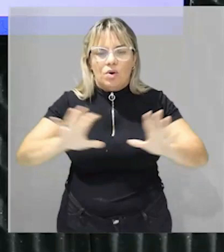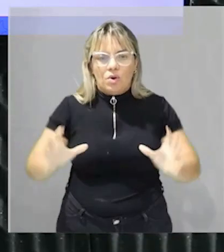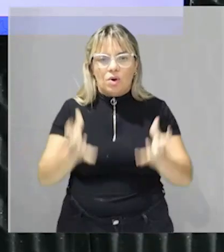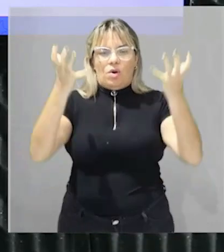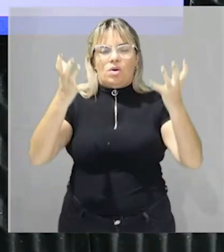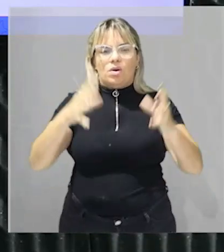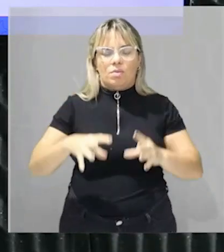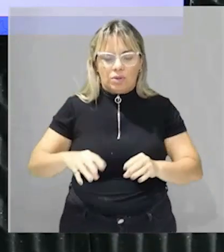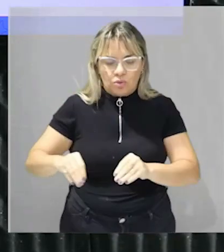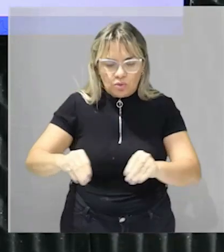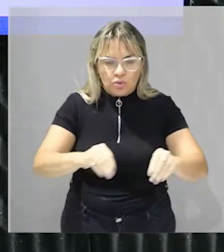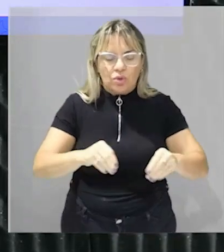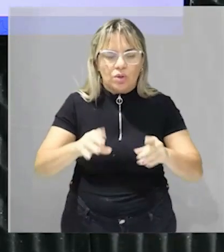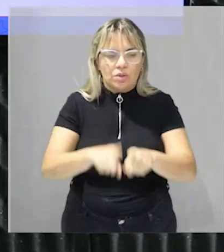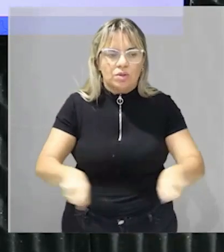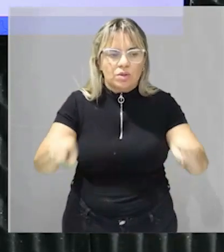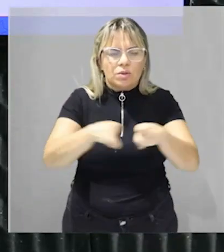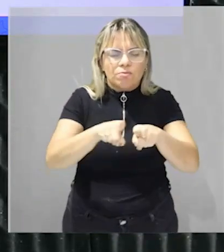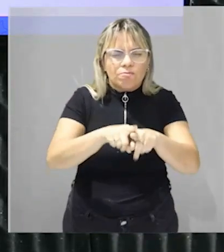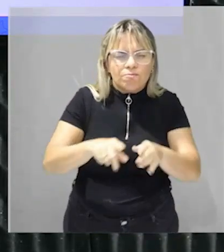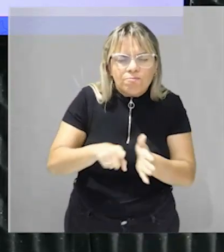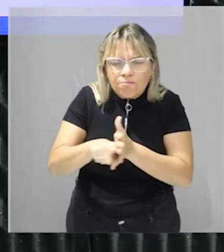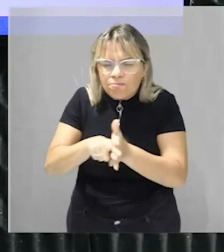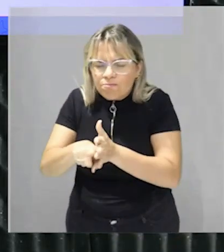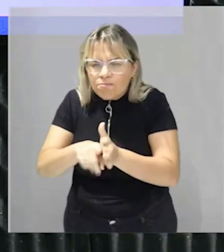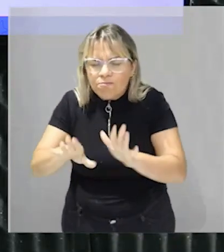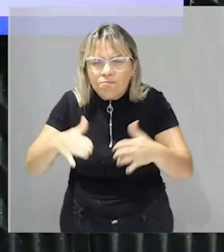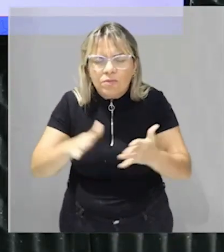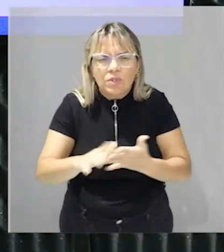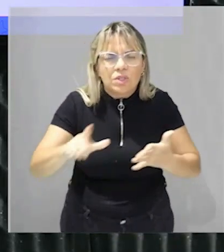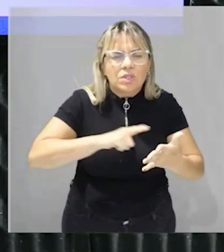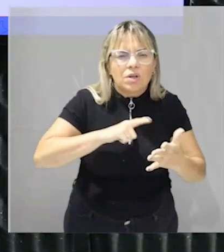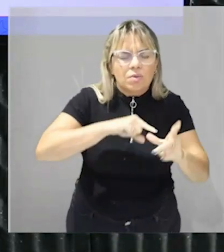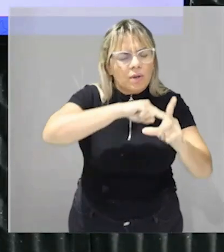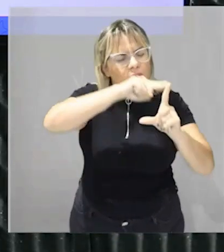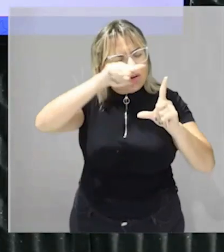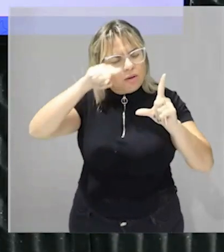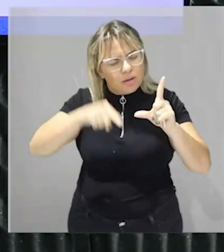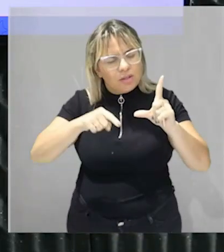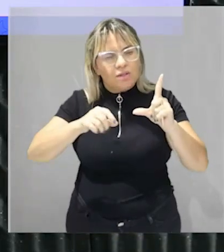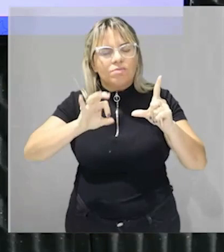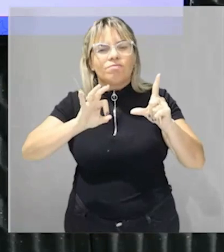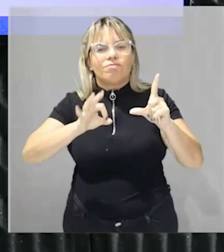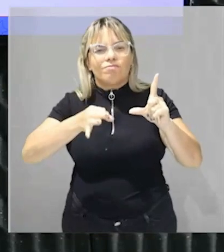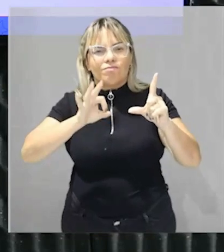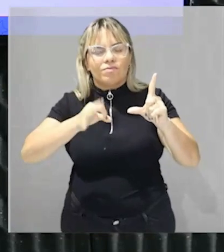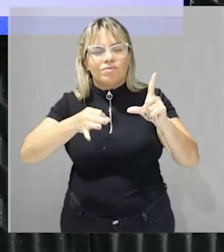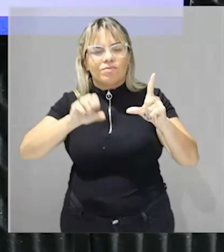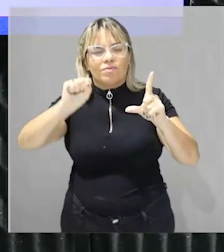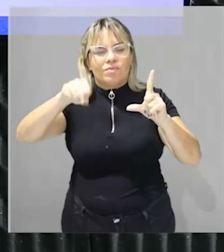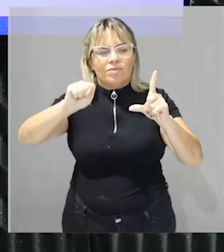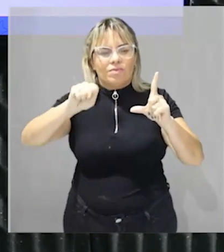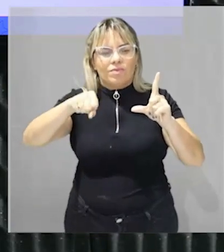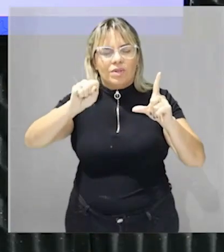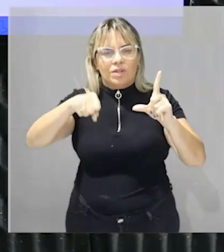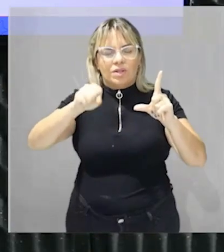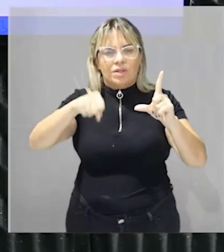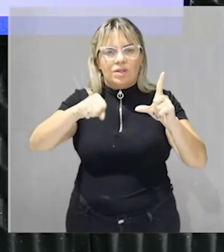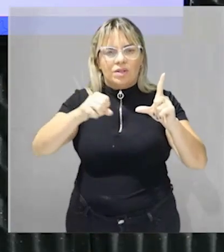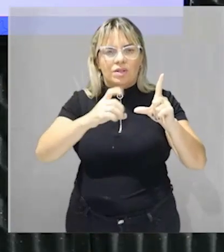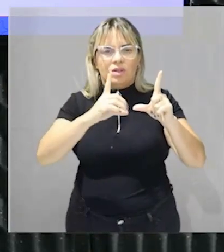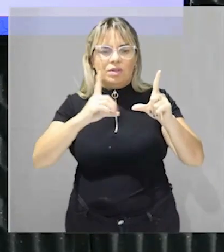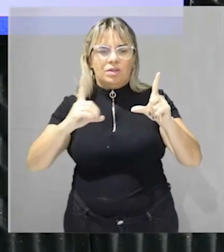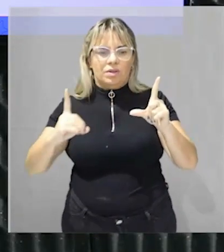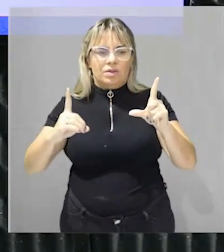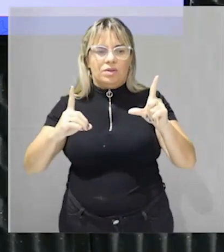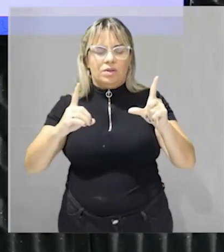dos solos então procura aí tem alguma falando sobre isso? com certeza né galera o nosso gabarito aí é a letra